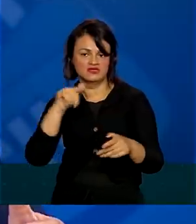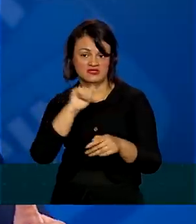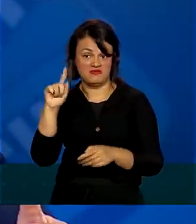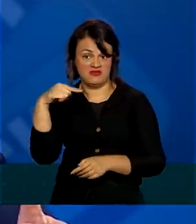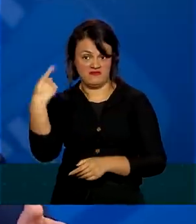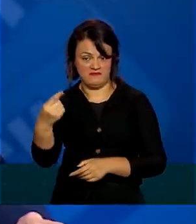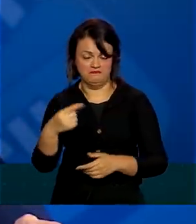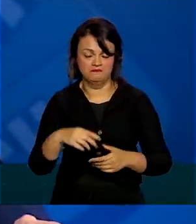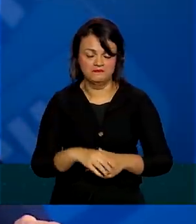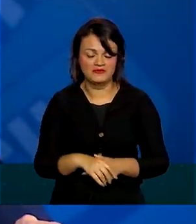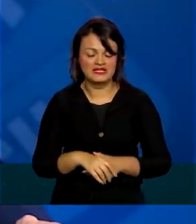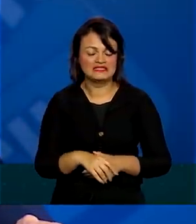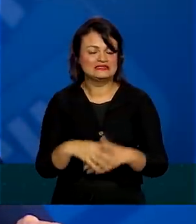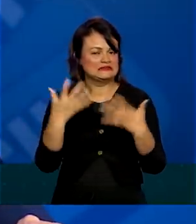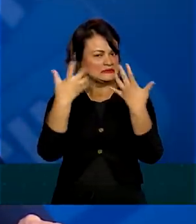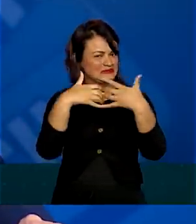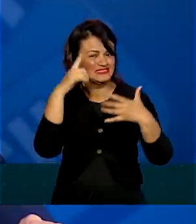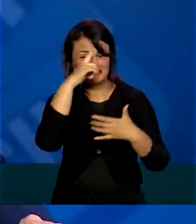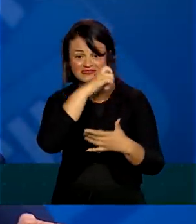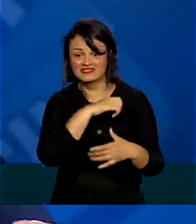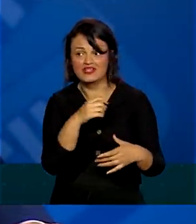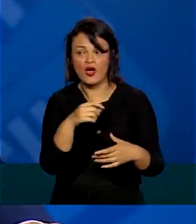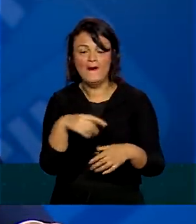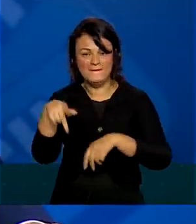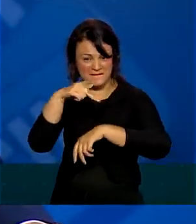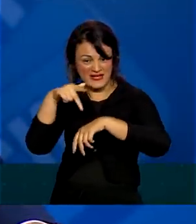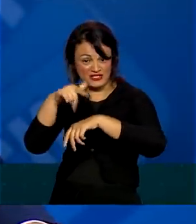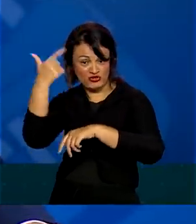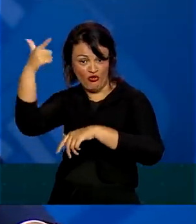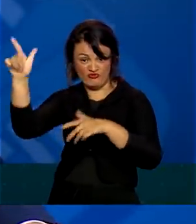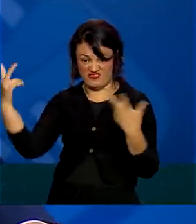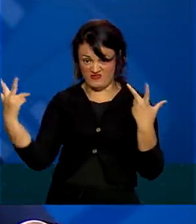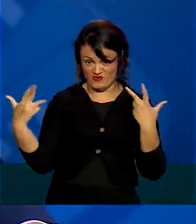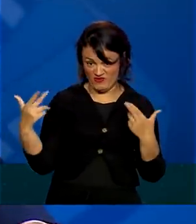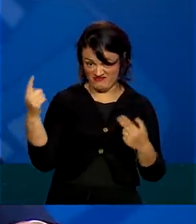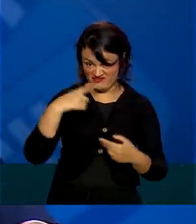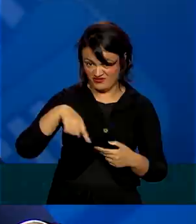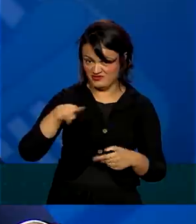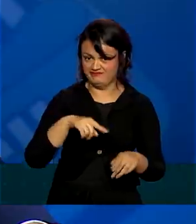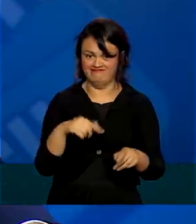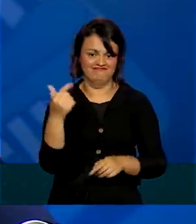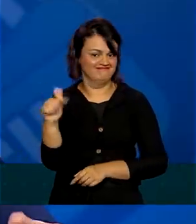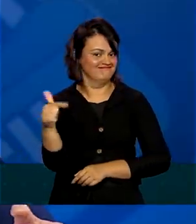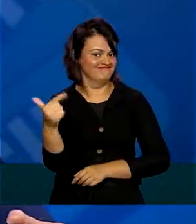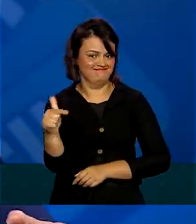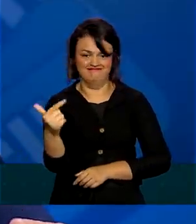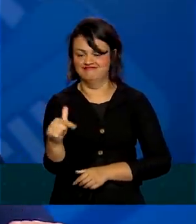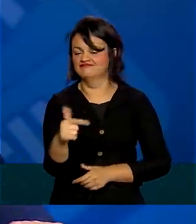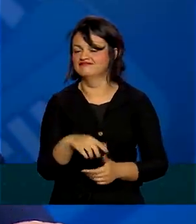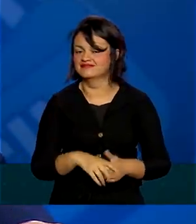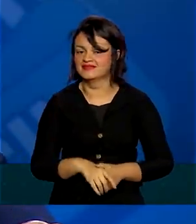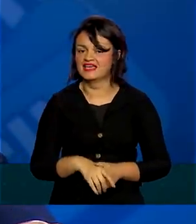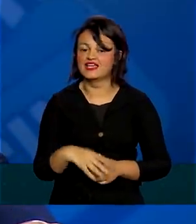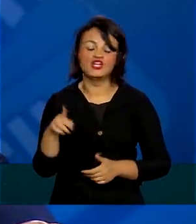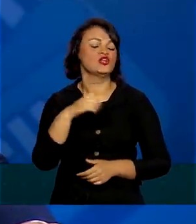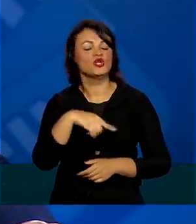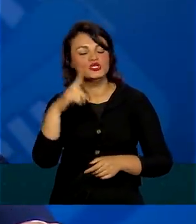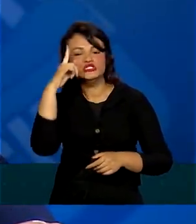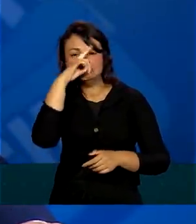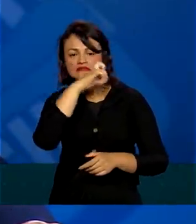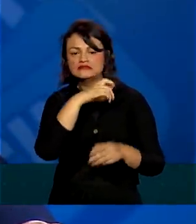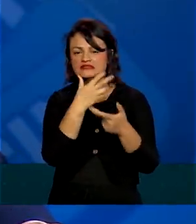complexidade dessa operação. Não há nenhum país do mundo que fez uma operação desse porte, com este grau de